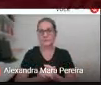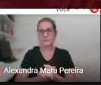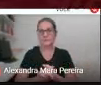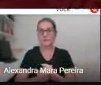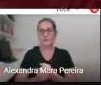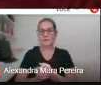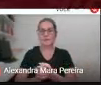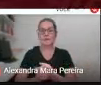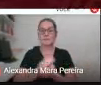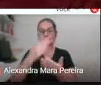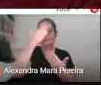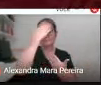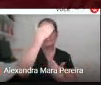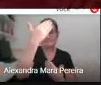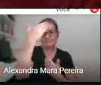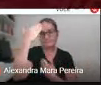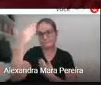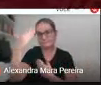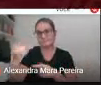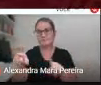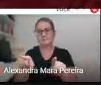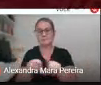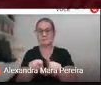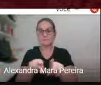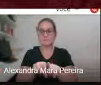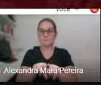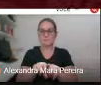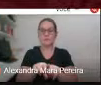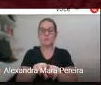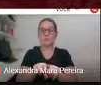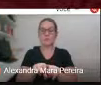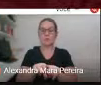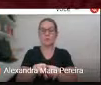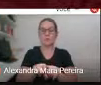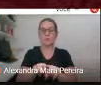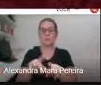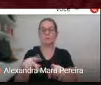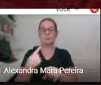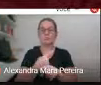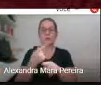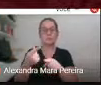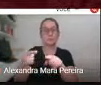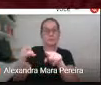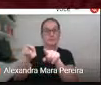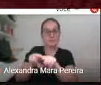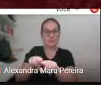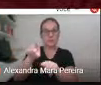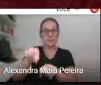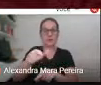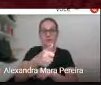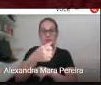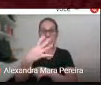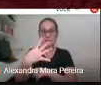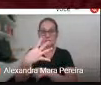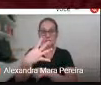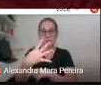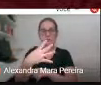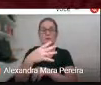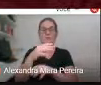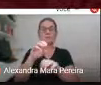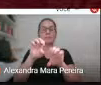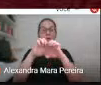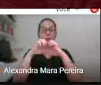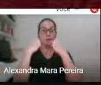agradecimentos também a nosso parceiro, que é o 14º ENEP, o Encontro de Ensino, Pesquisa e